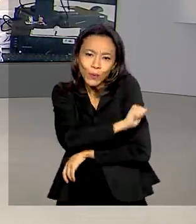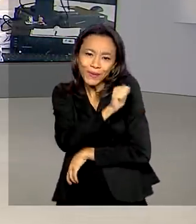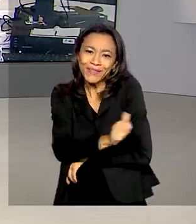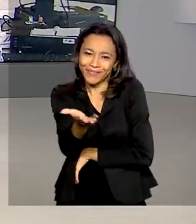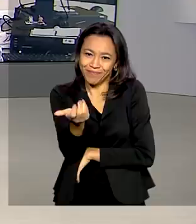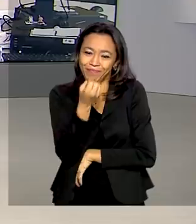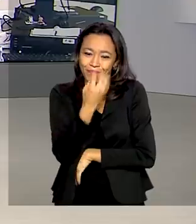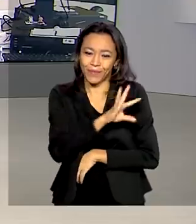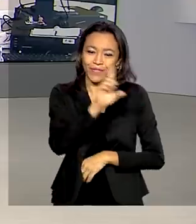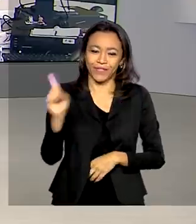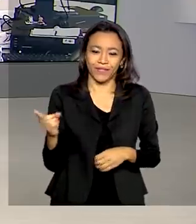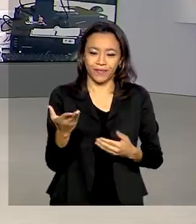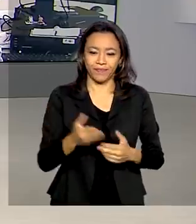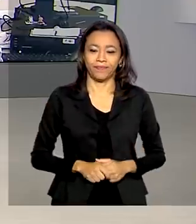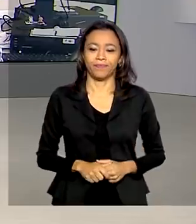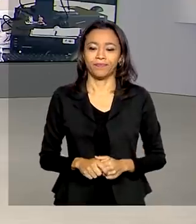bom dia.